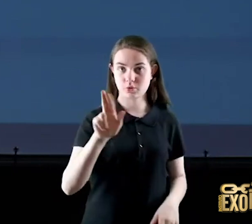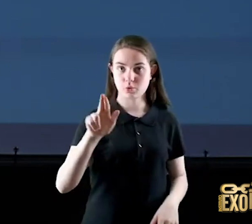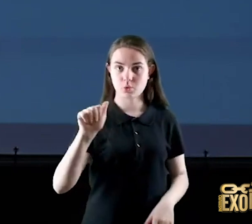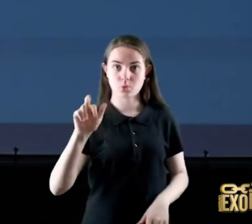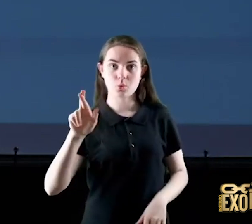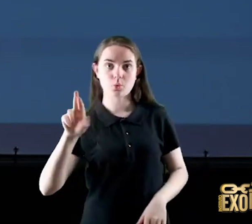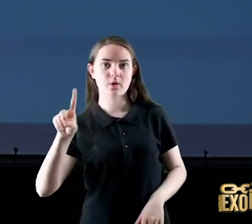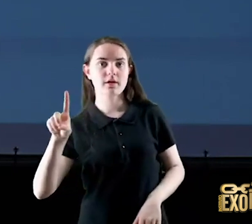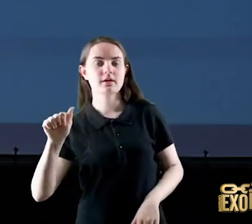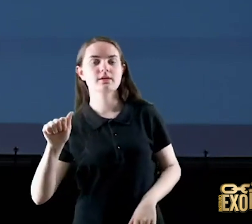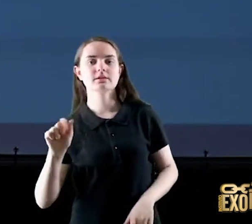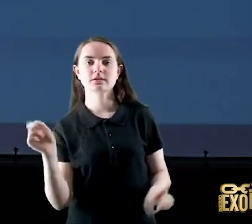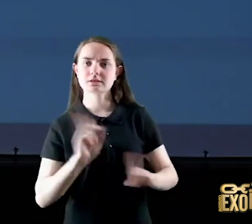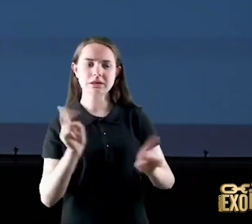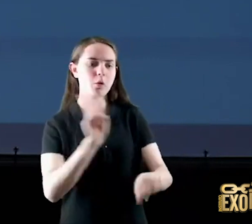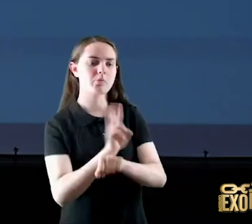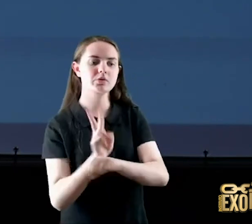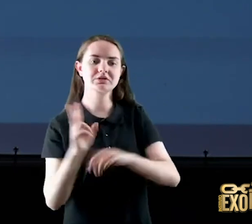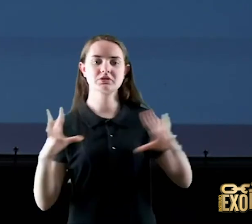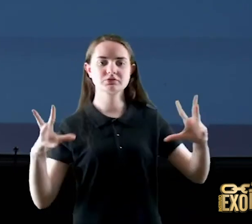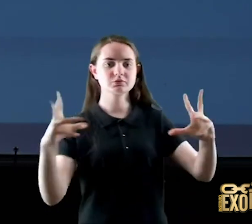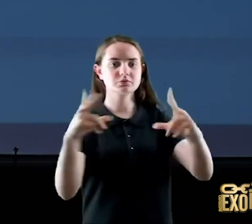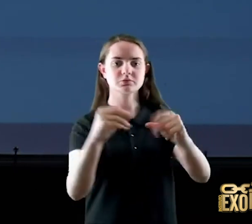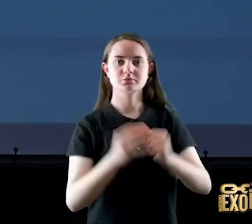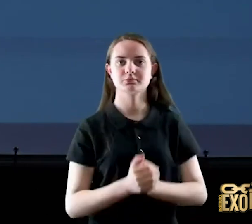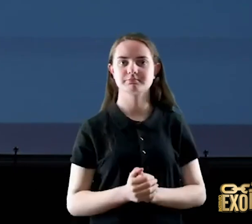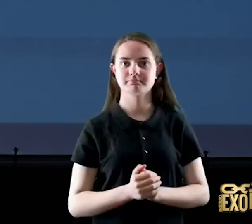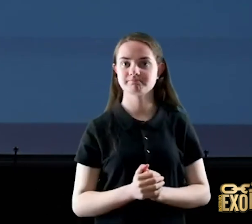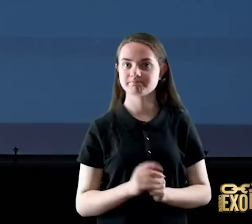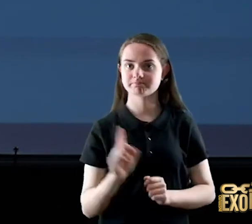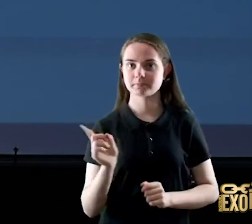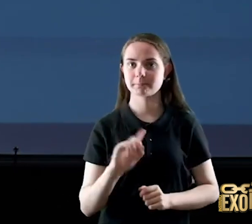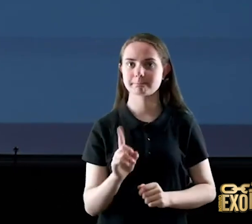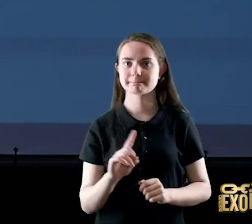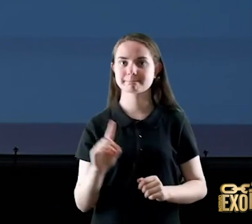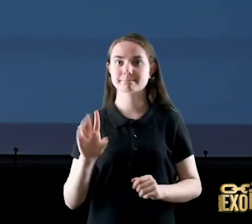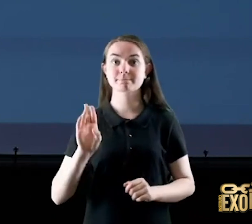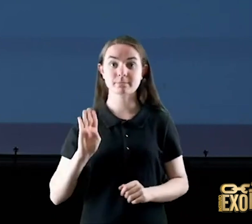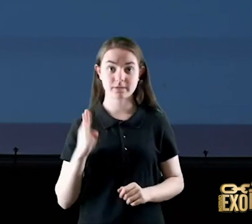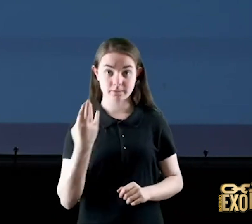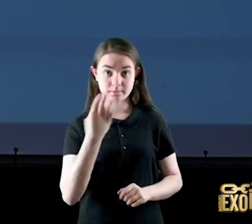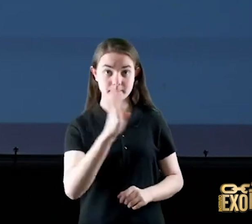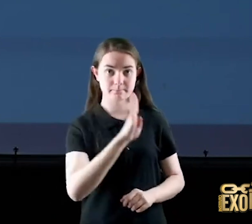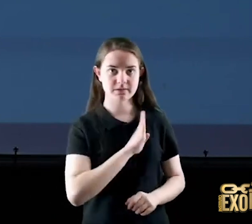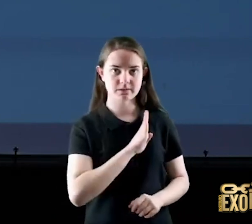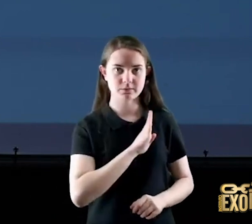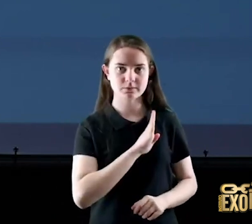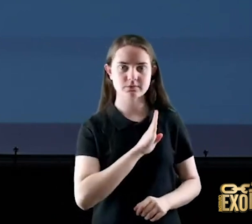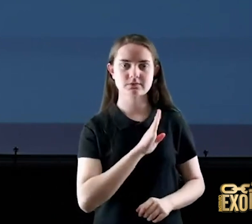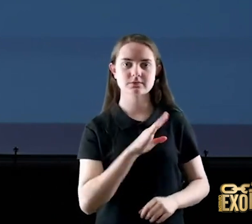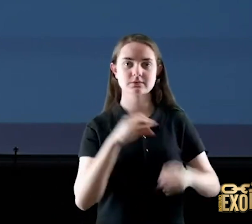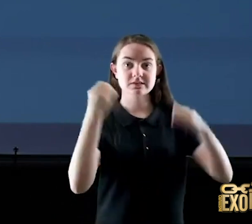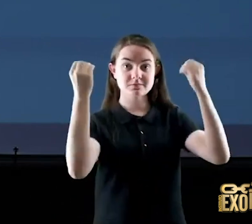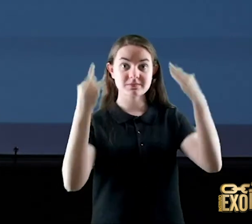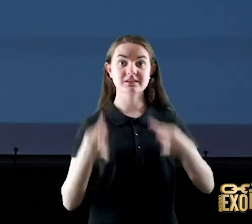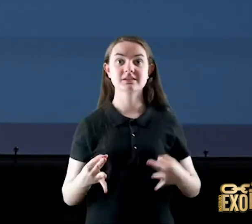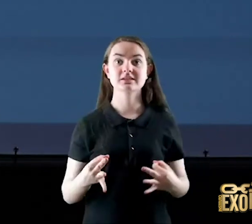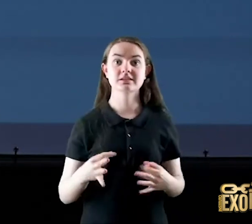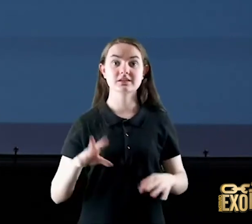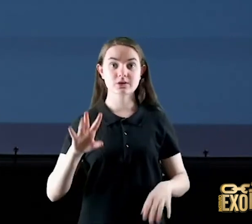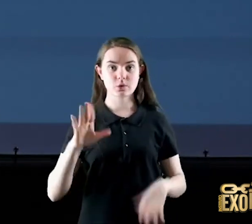mas a Bíblia diz que os anjos Hebreus capítulo 1 verso 14 são espíritos